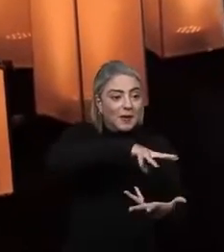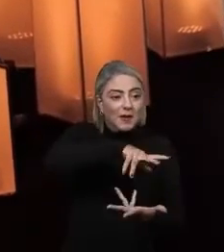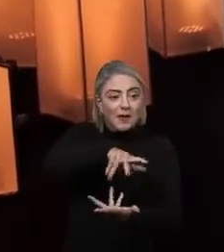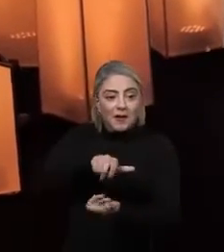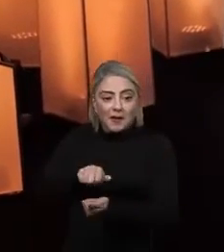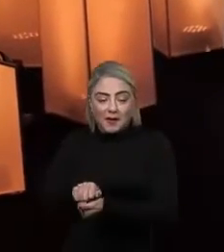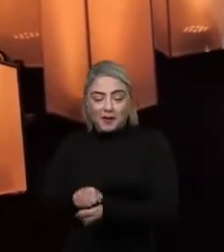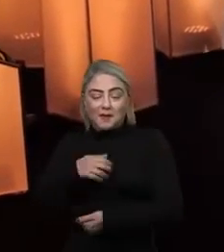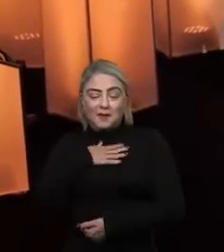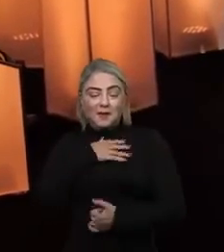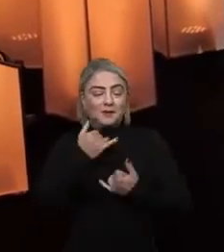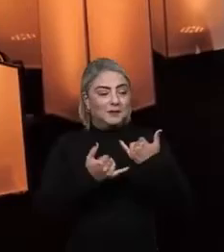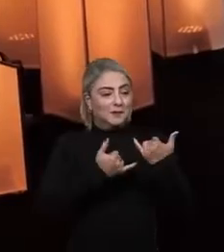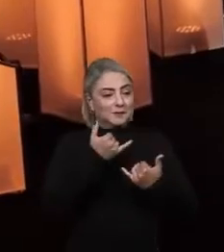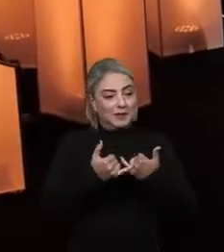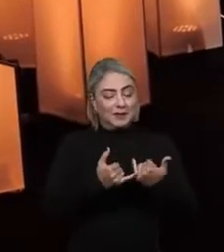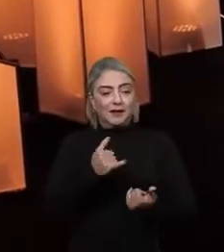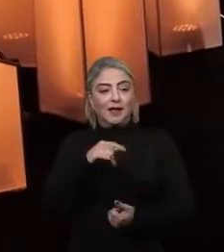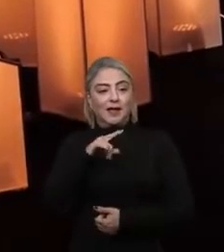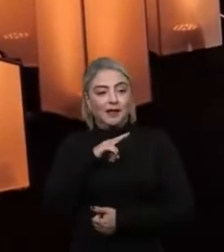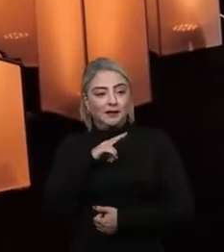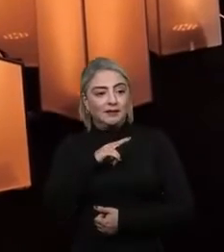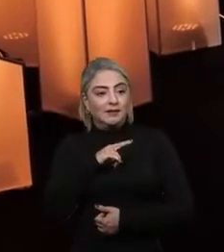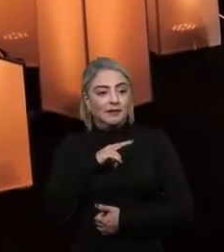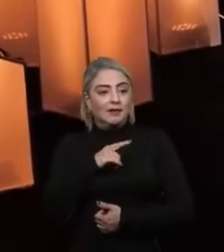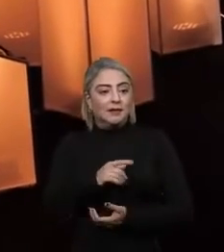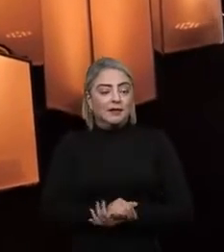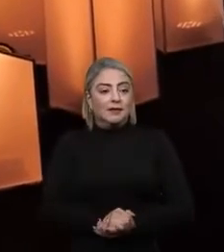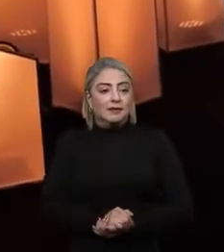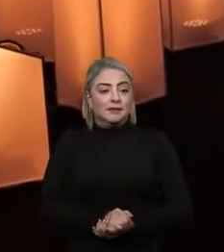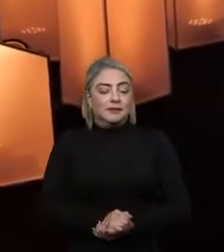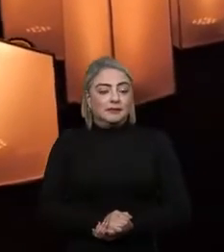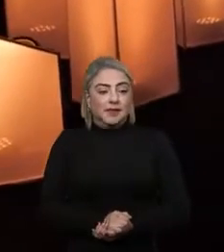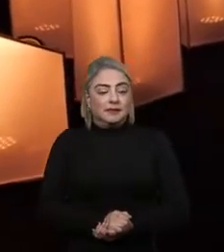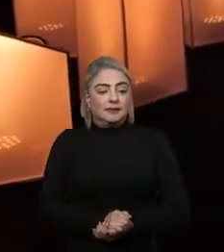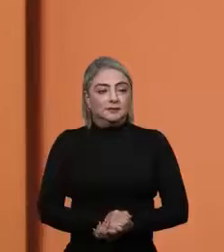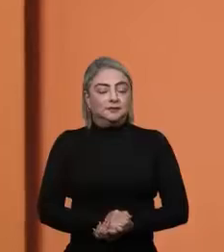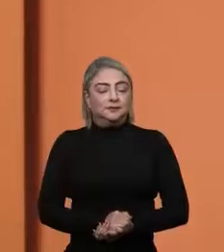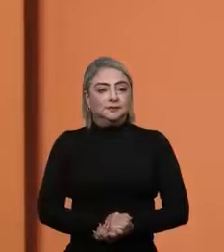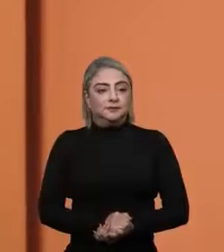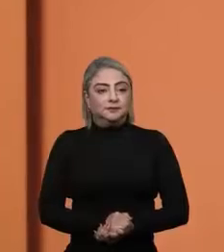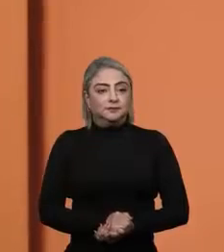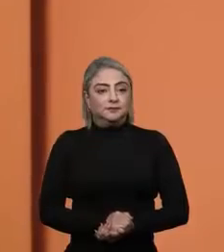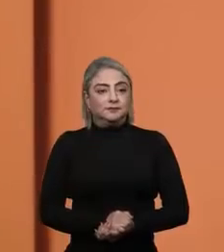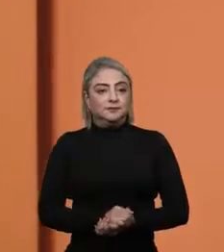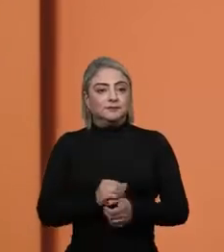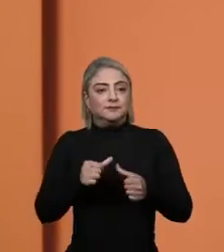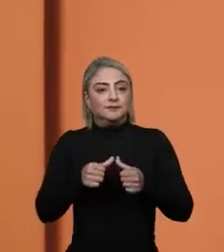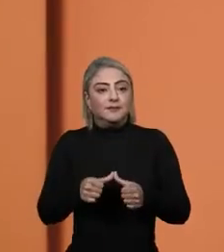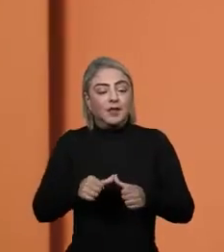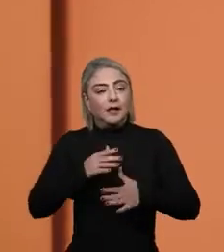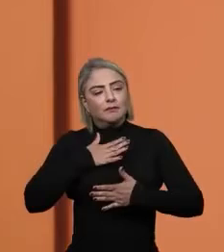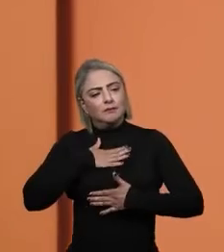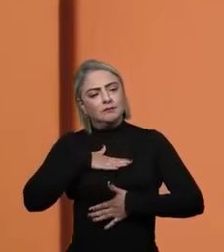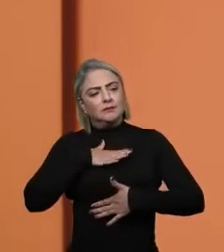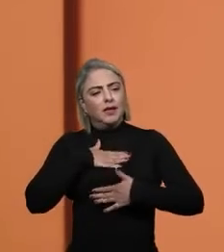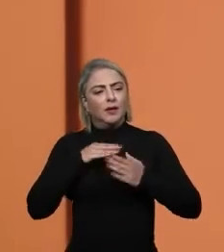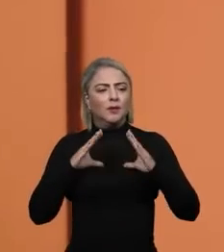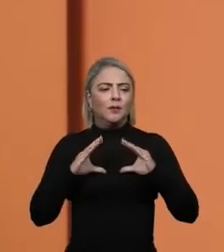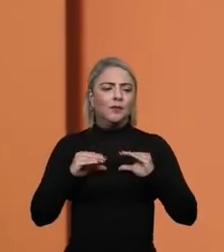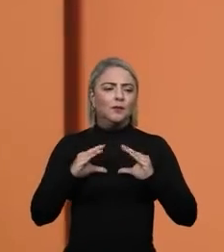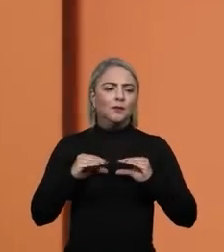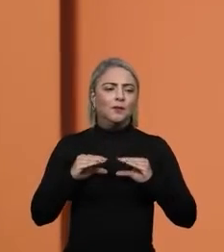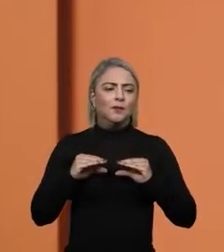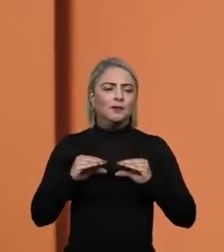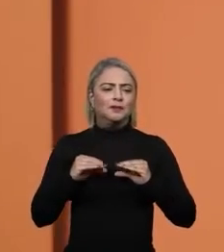brincar que a gente tem que ser almas aflitas. A gente não pode ficar tranquilo, confortável com